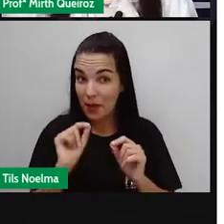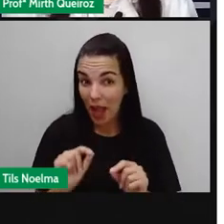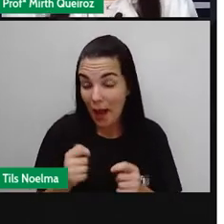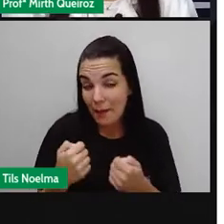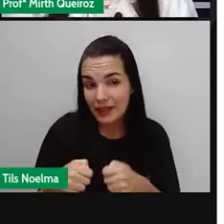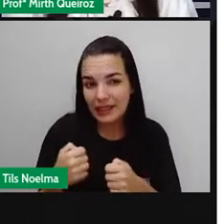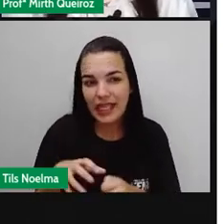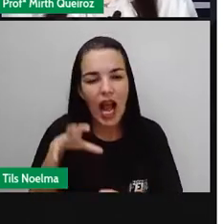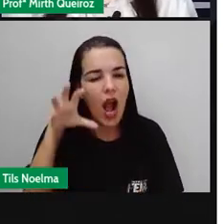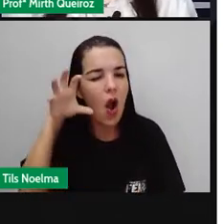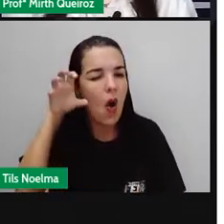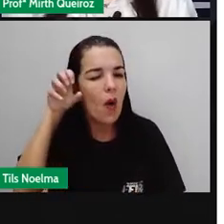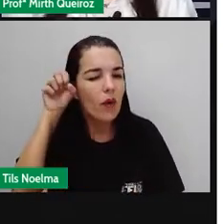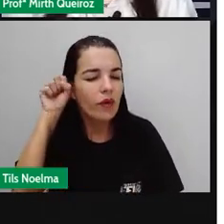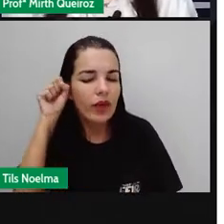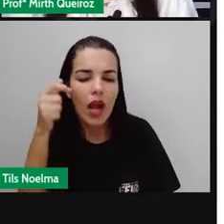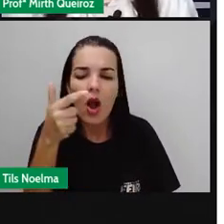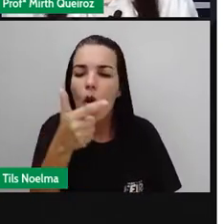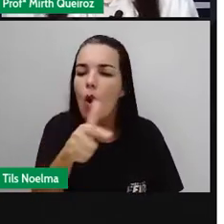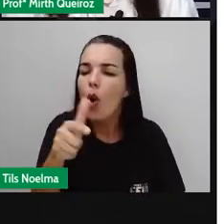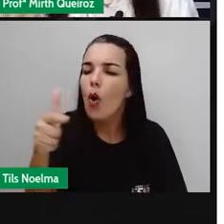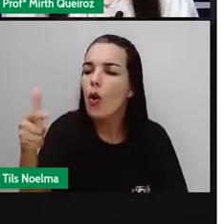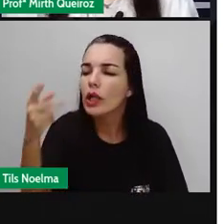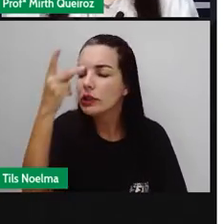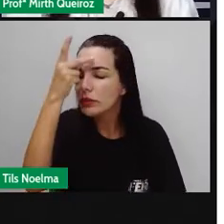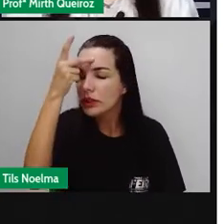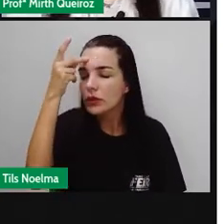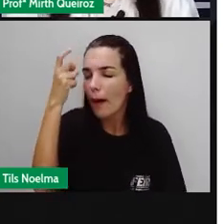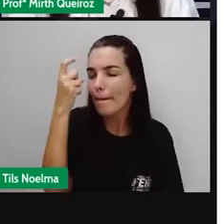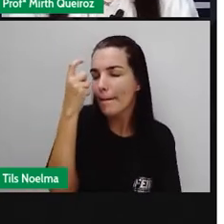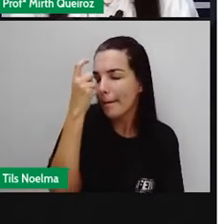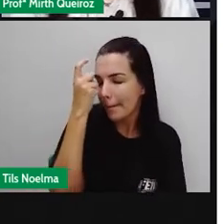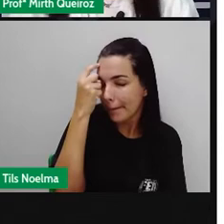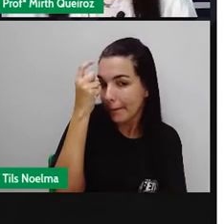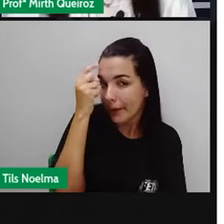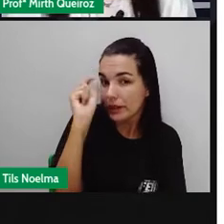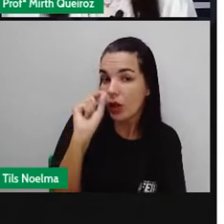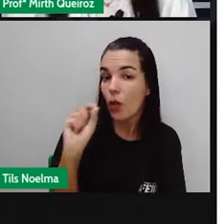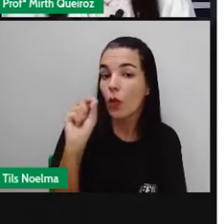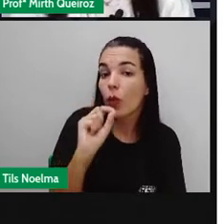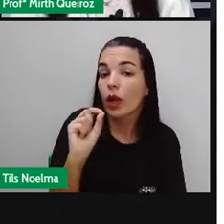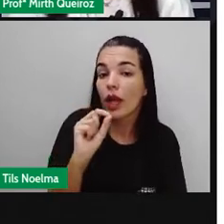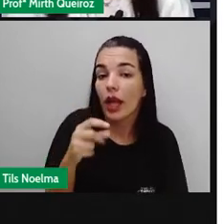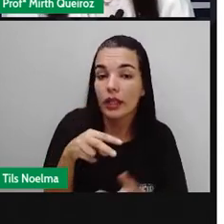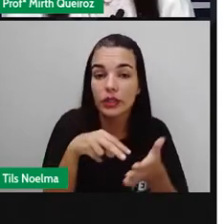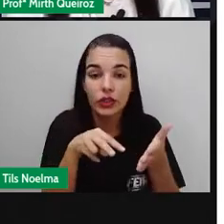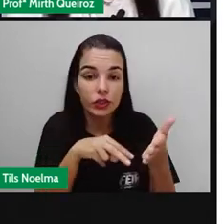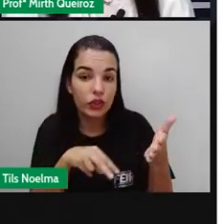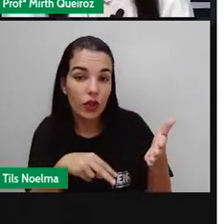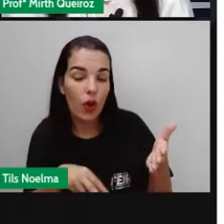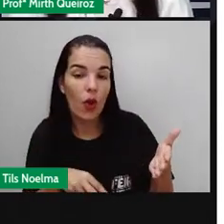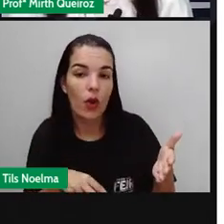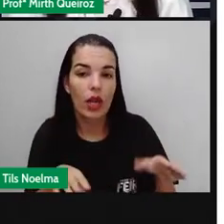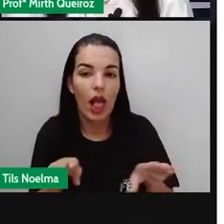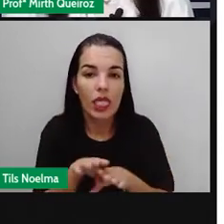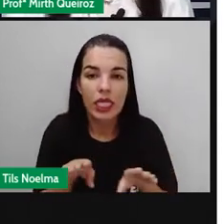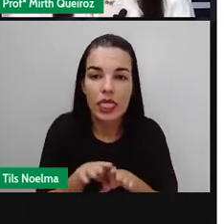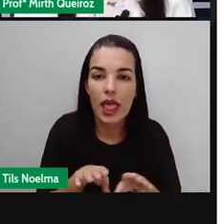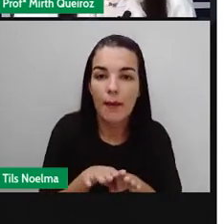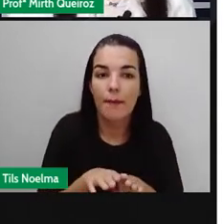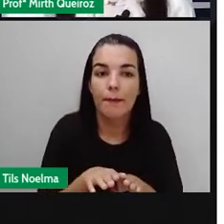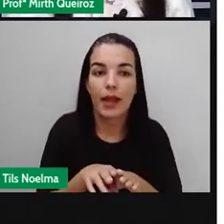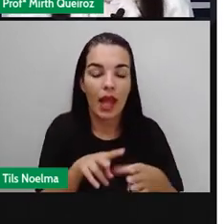dessa história, né? Até porque a gente pode fazer, até mesmo ali,